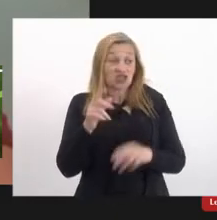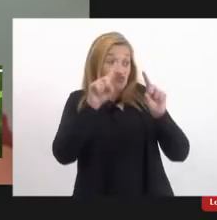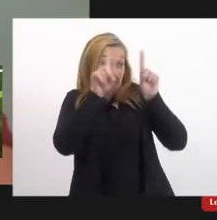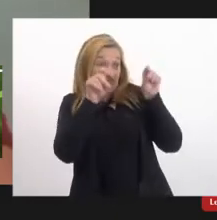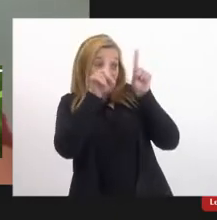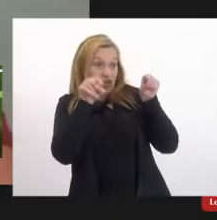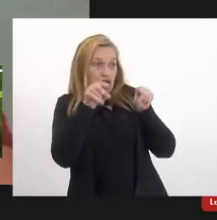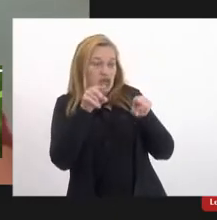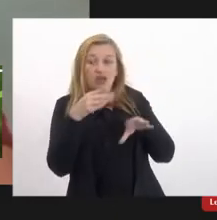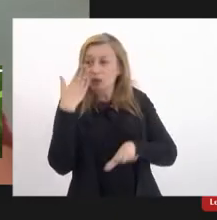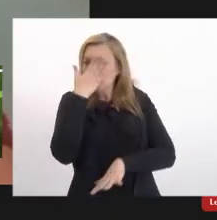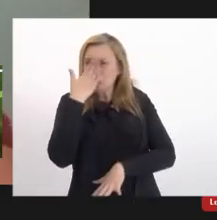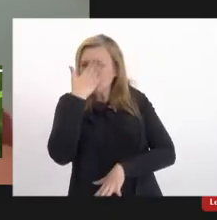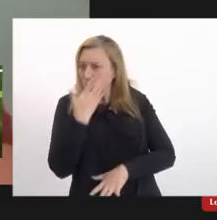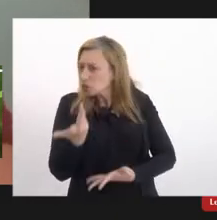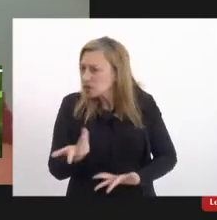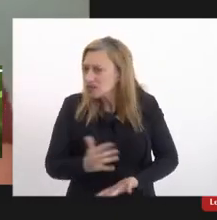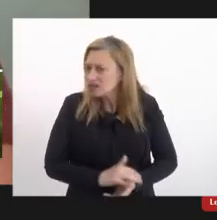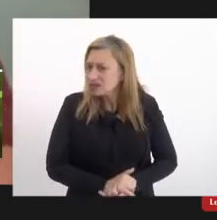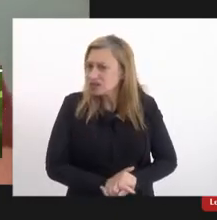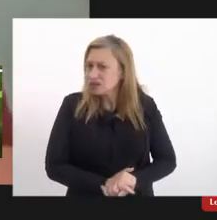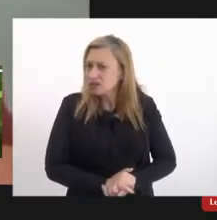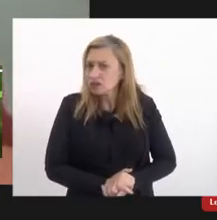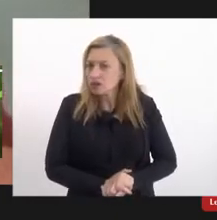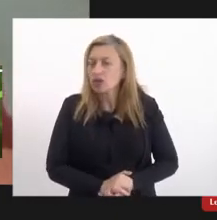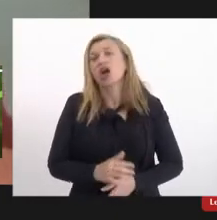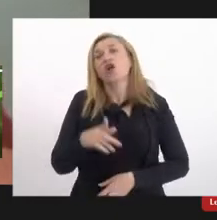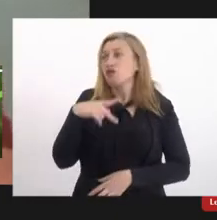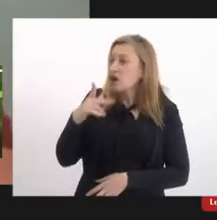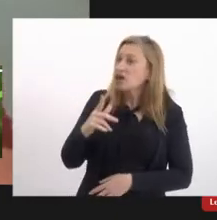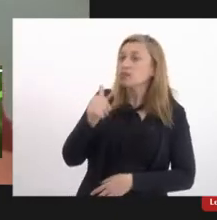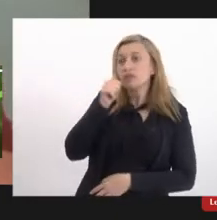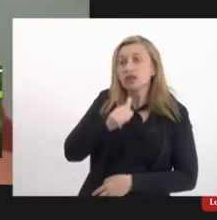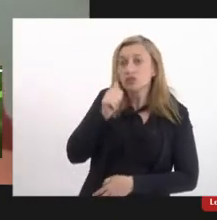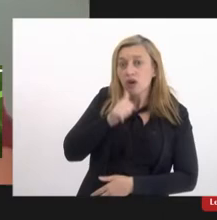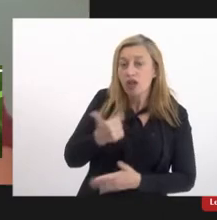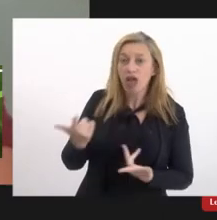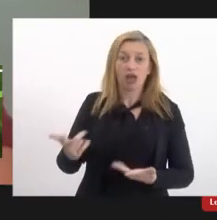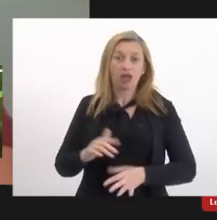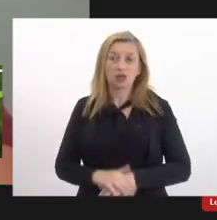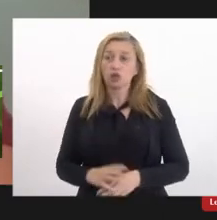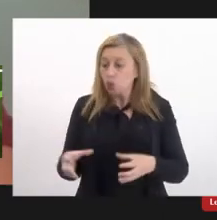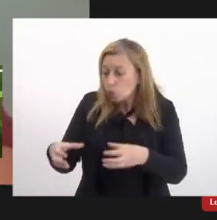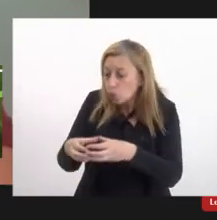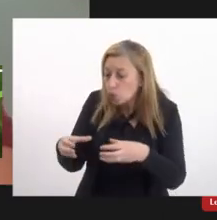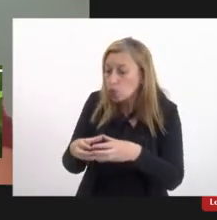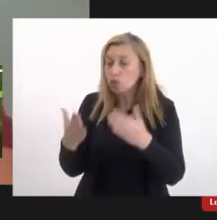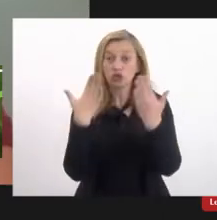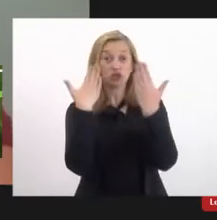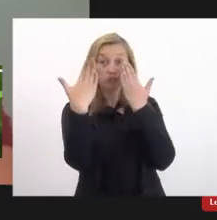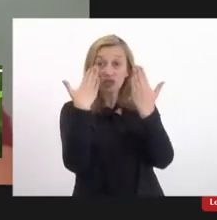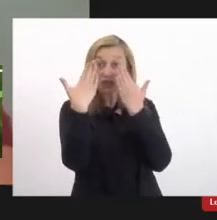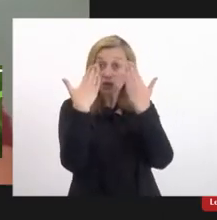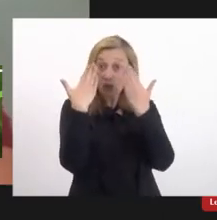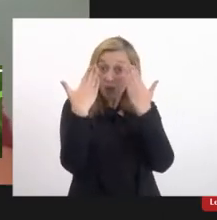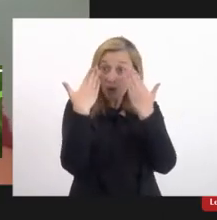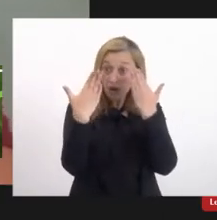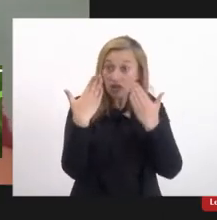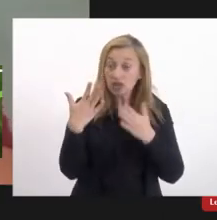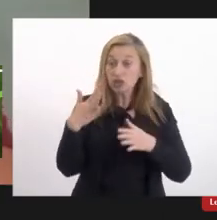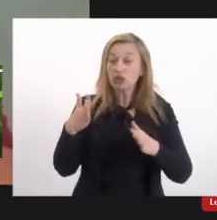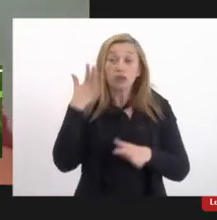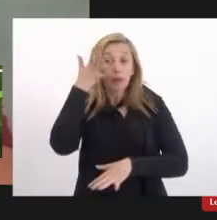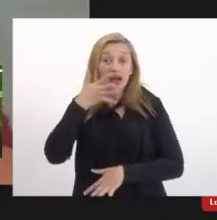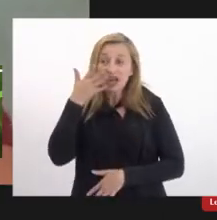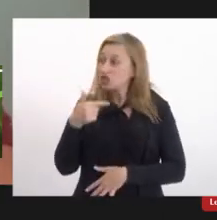miniputas fecha aspas e eu uma vez falando para as mulheres um grupo de psicólogas que me chamaram para uma palestra